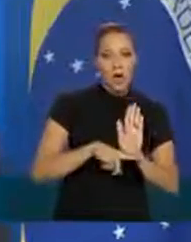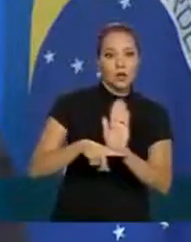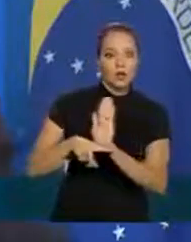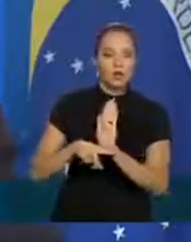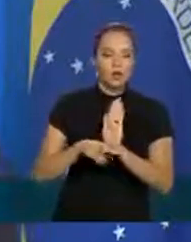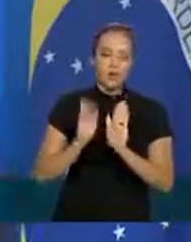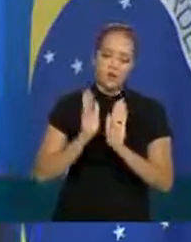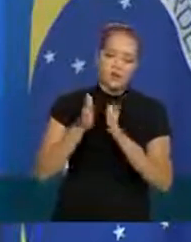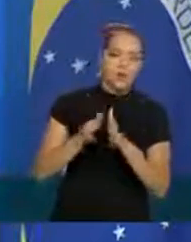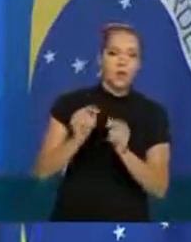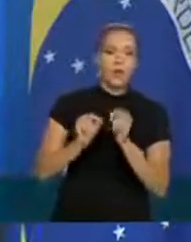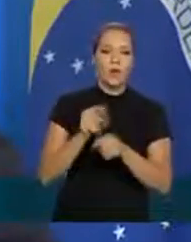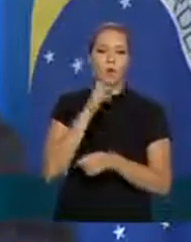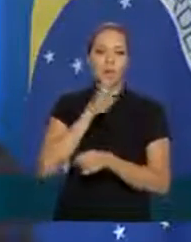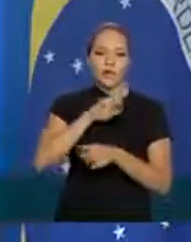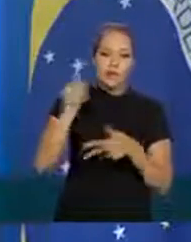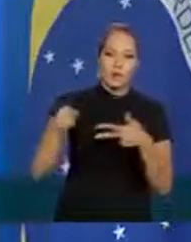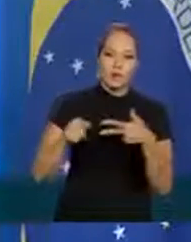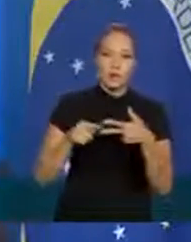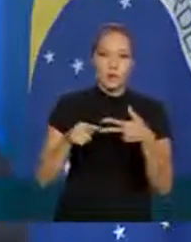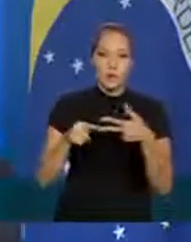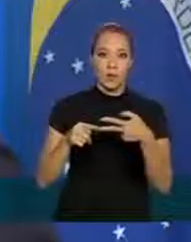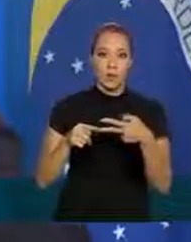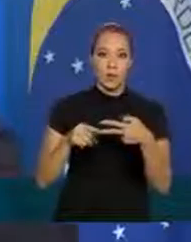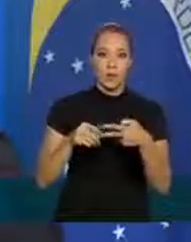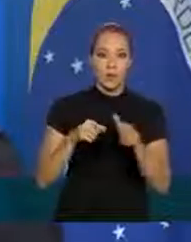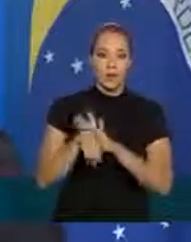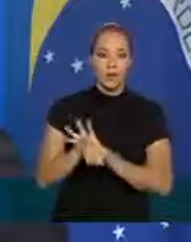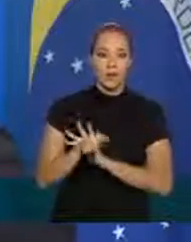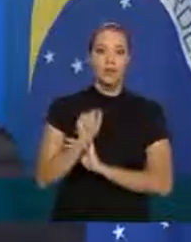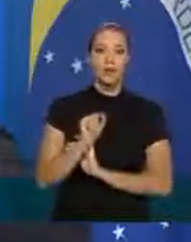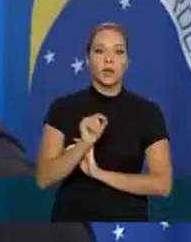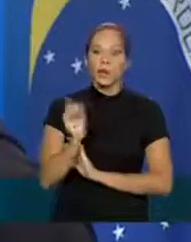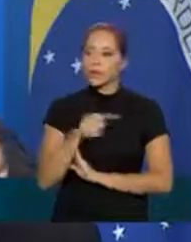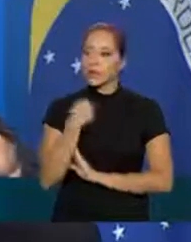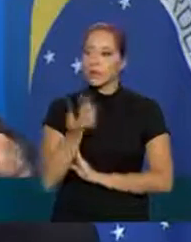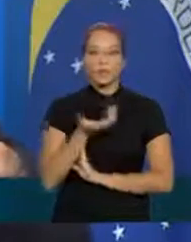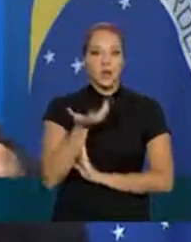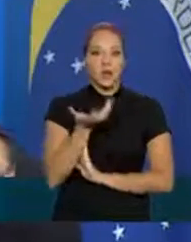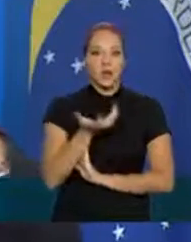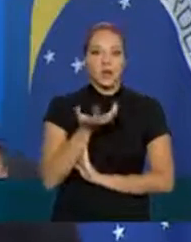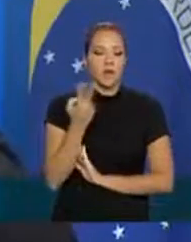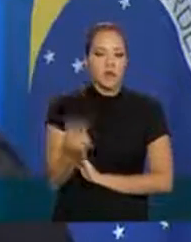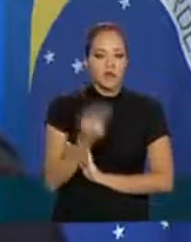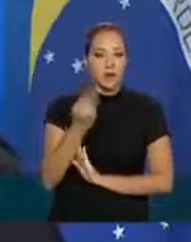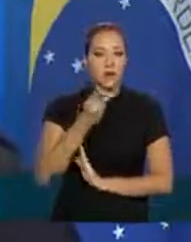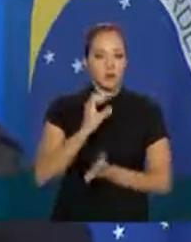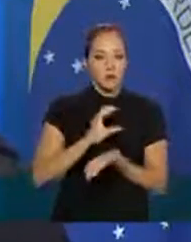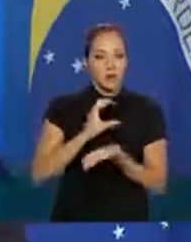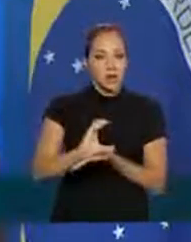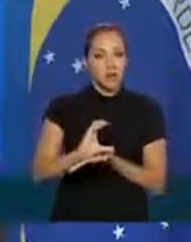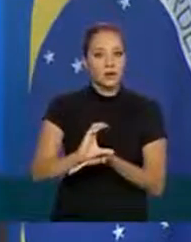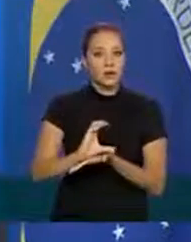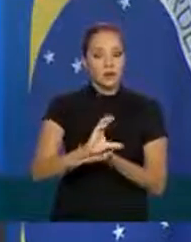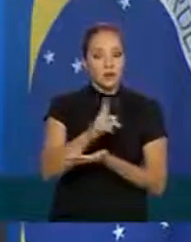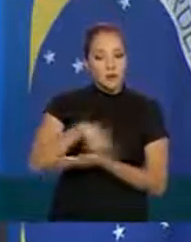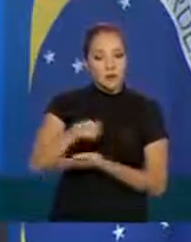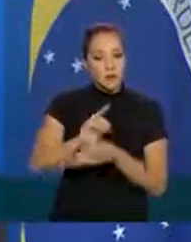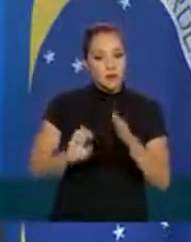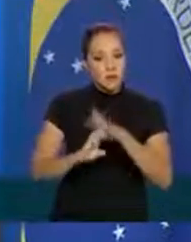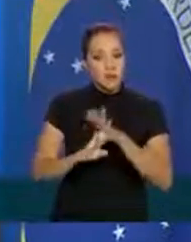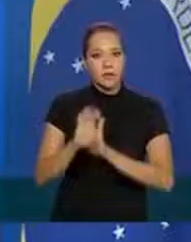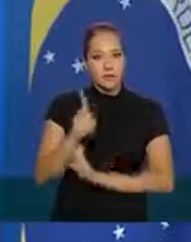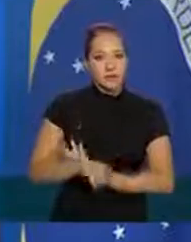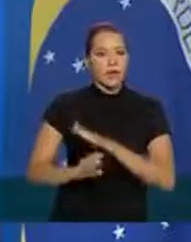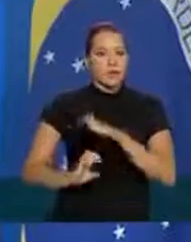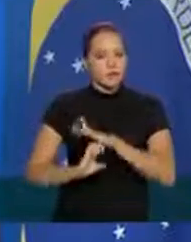ele visa responder a segunda pergunta que é exatamente nós queremos estabilizar o custo de crédito para essas empresas que são